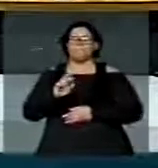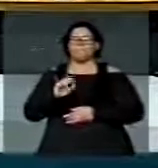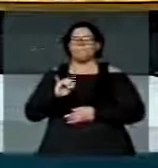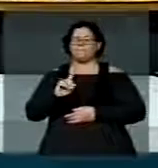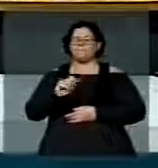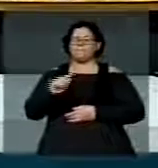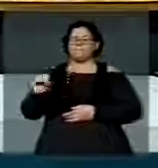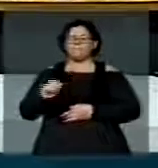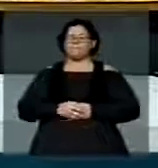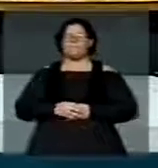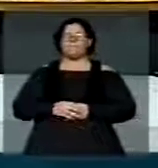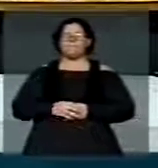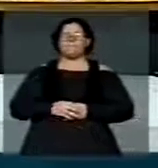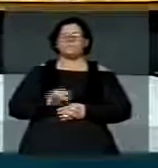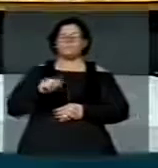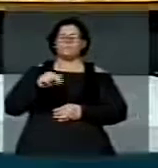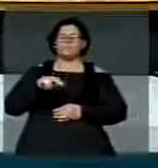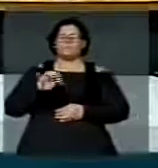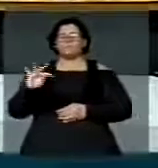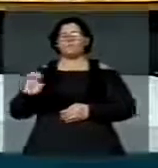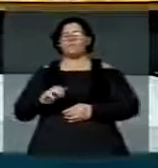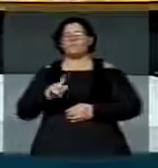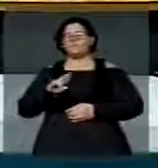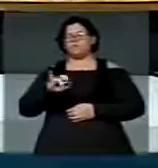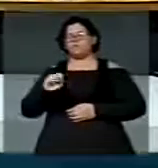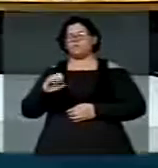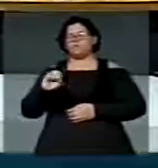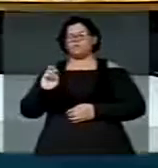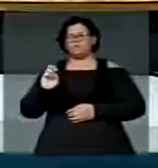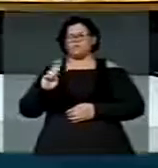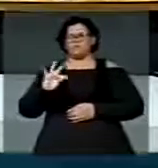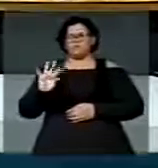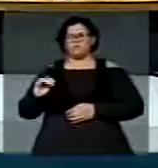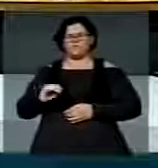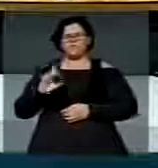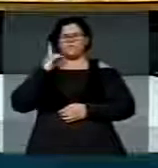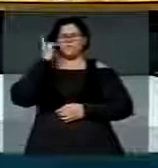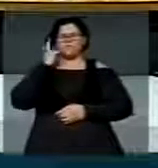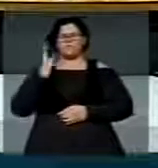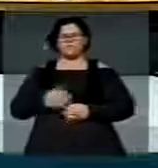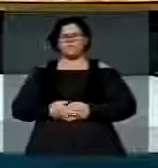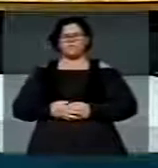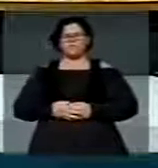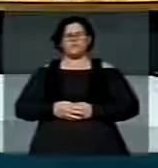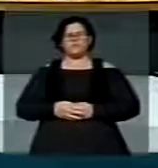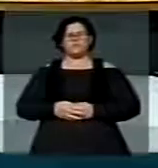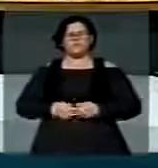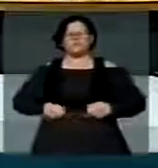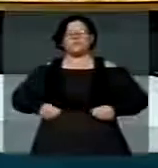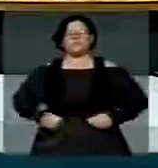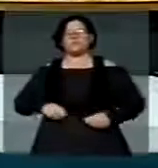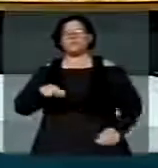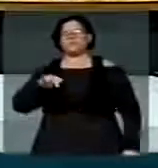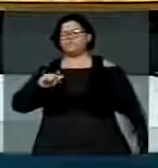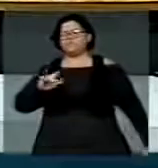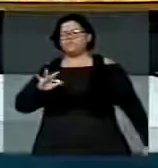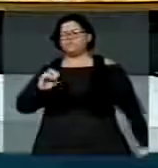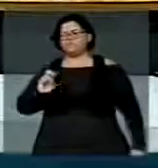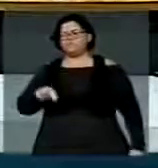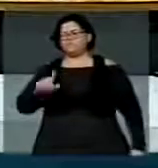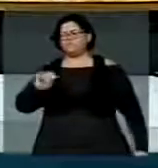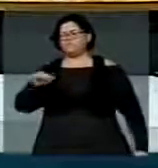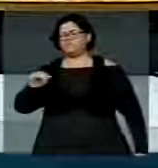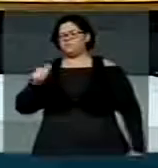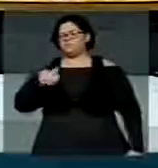Lopes, Janete Capiberib e Luiz Couto. Eu estou, o deputado Nilton Lima, quem quer